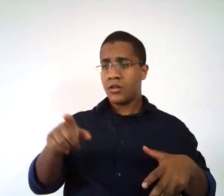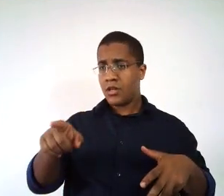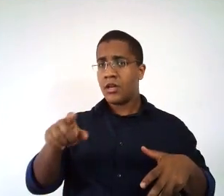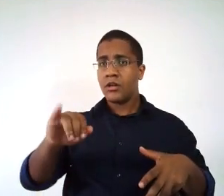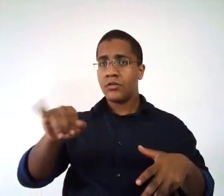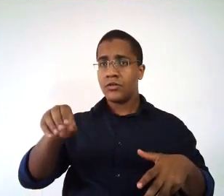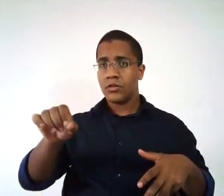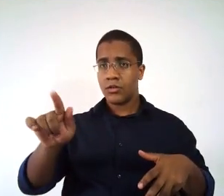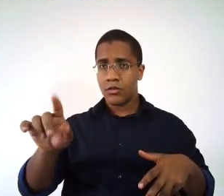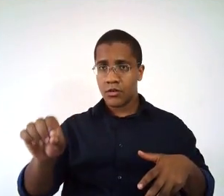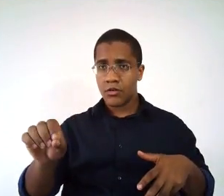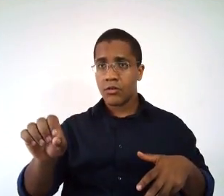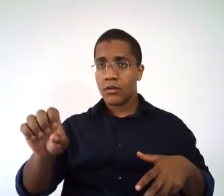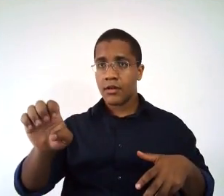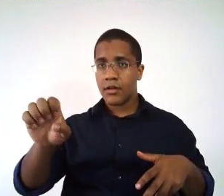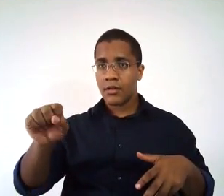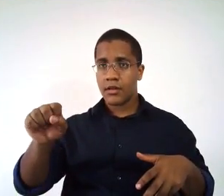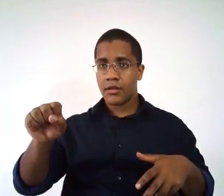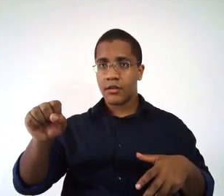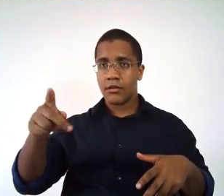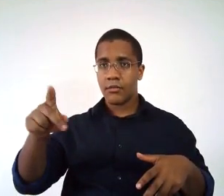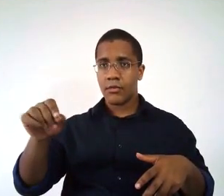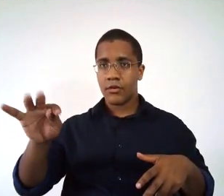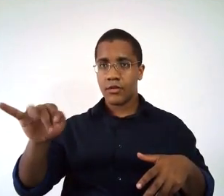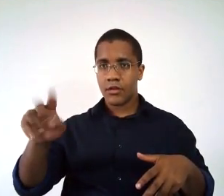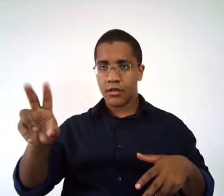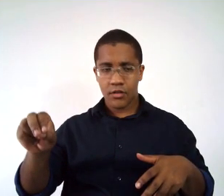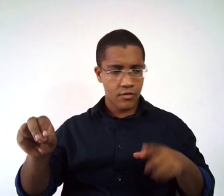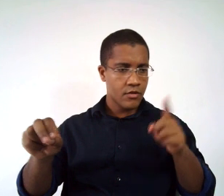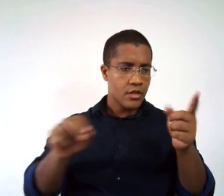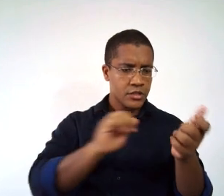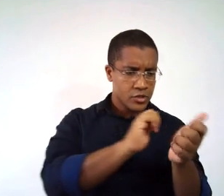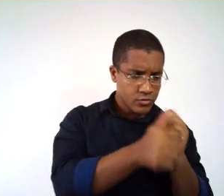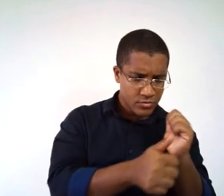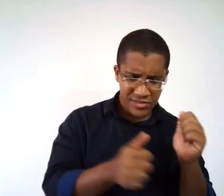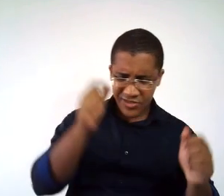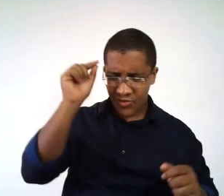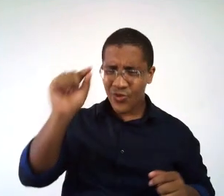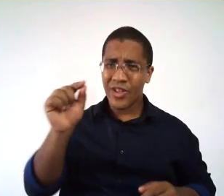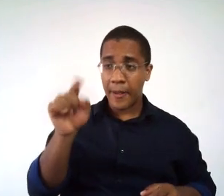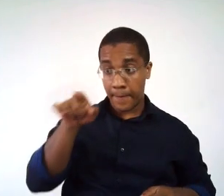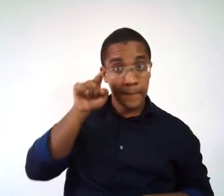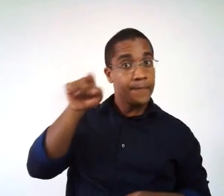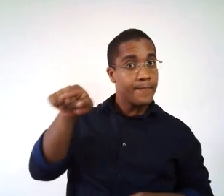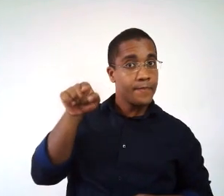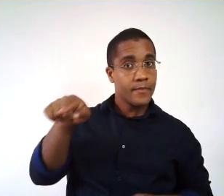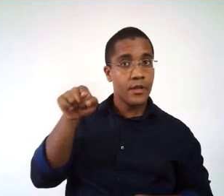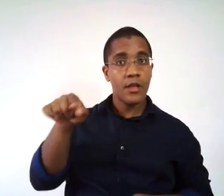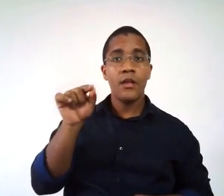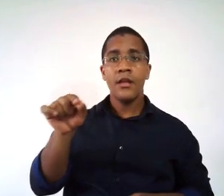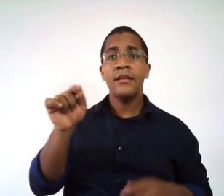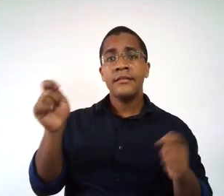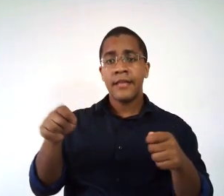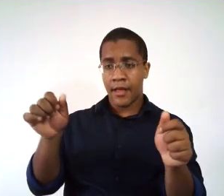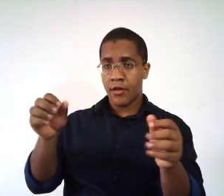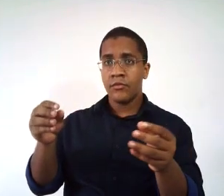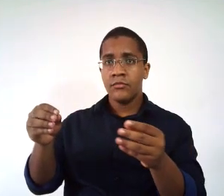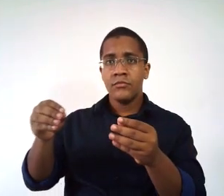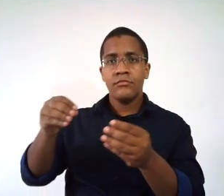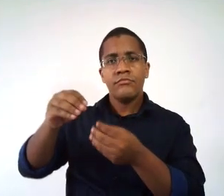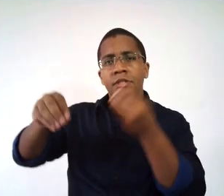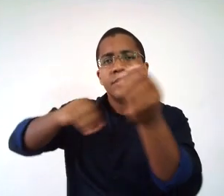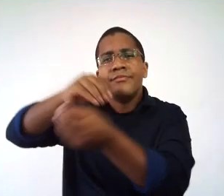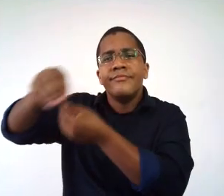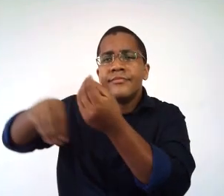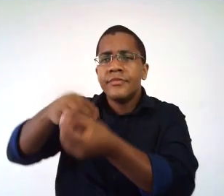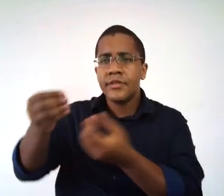E agora, o que serão esses jogos esportivos? O que serão esses jogos esportivos? Então, os jogos esportivos são atividades que mesclam